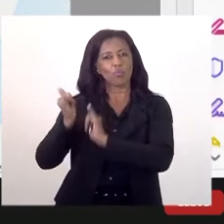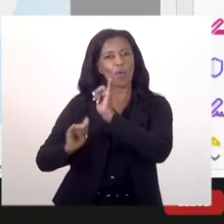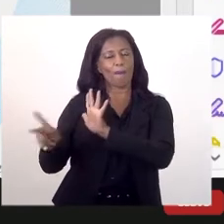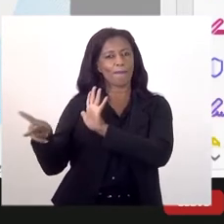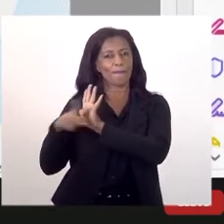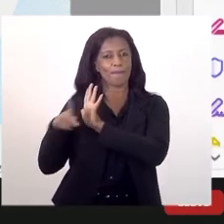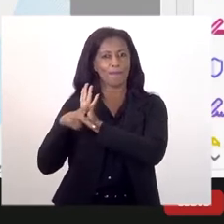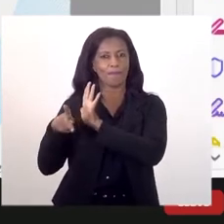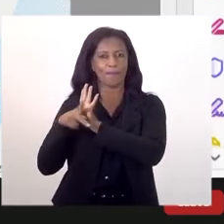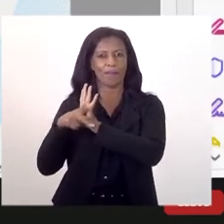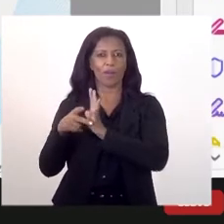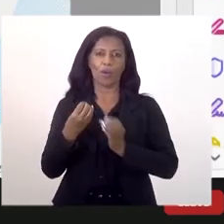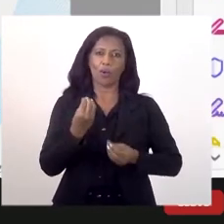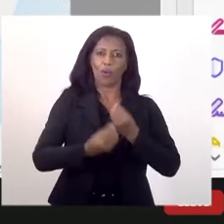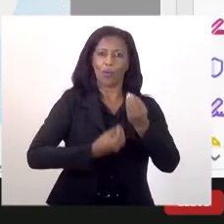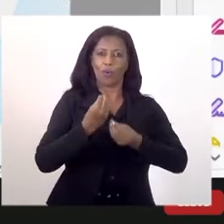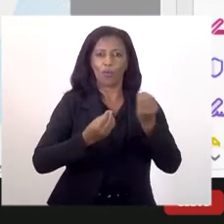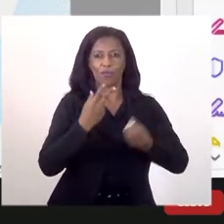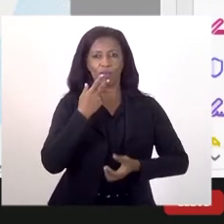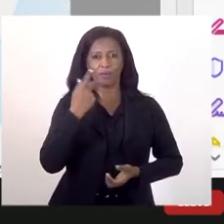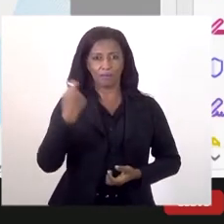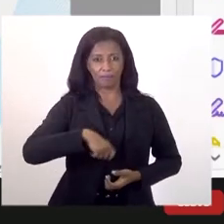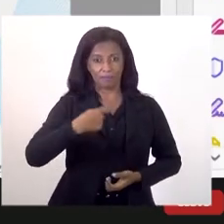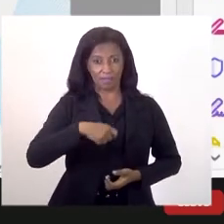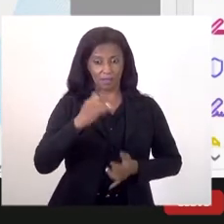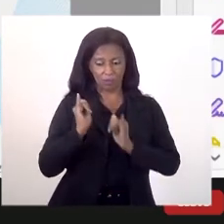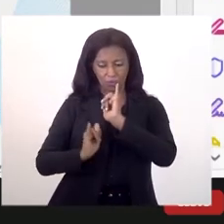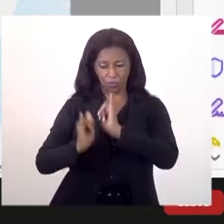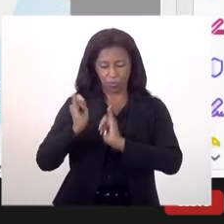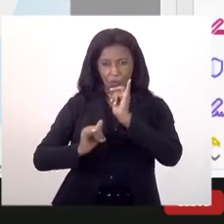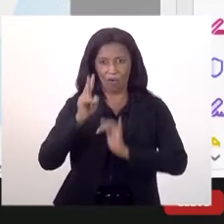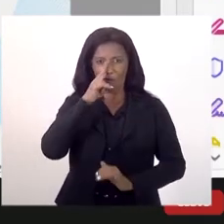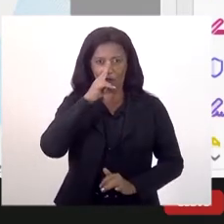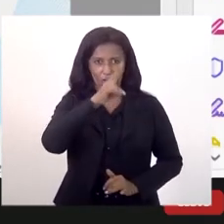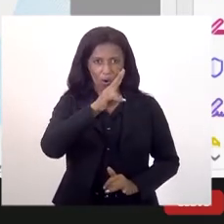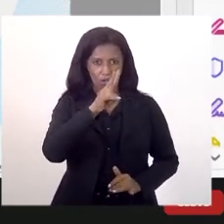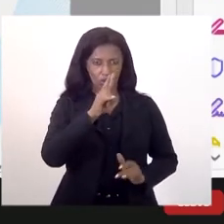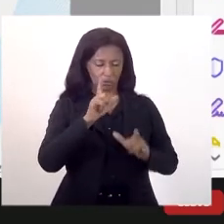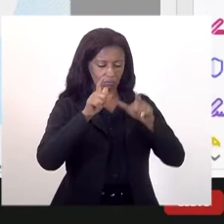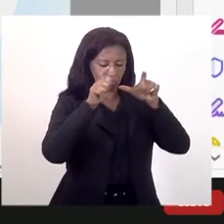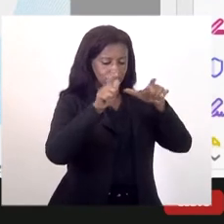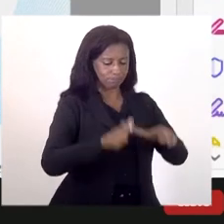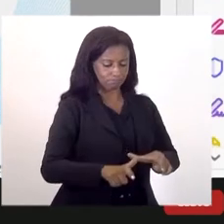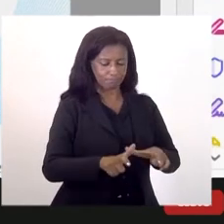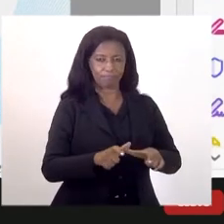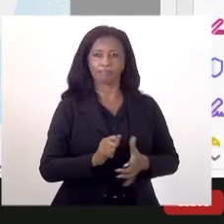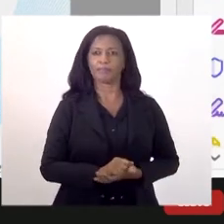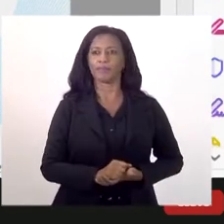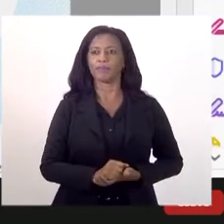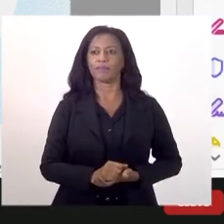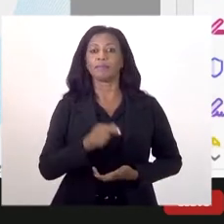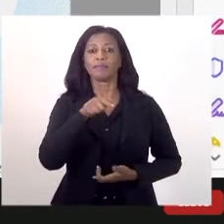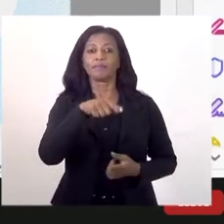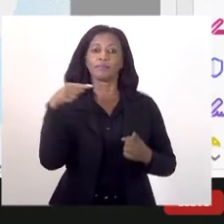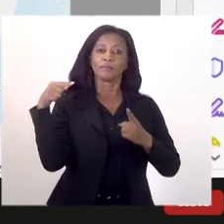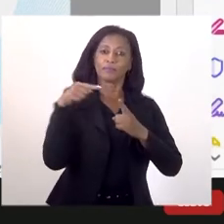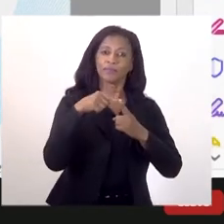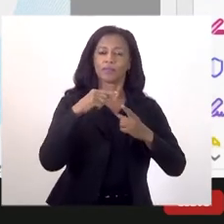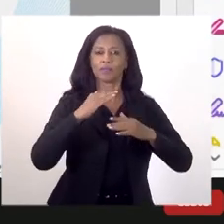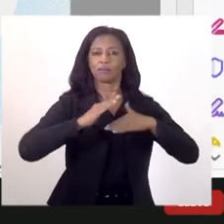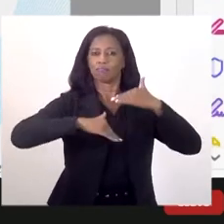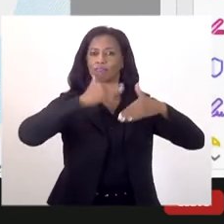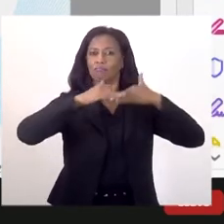que a indústria? Porque, como eu falei inicialmente, precisamos de uma indústria forte, local. E aí, é esse nono objetivo de desenvolvimento